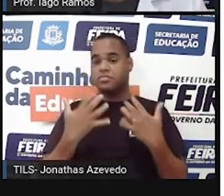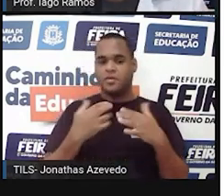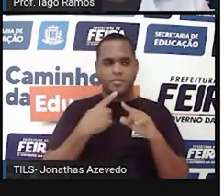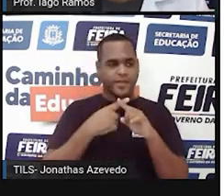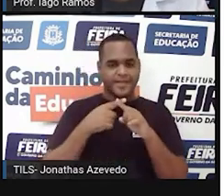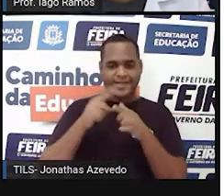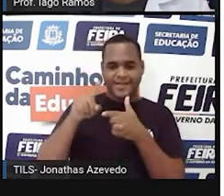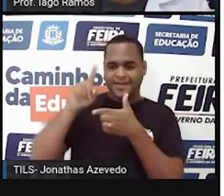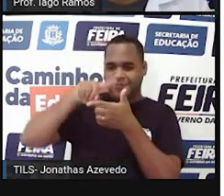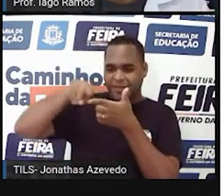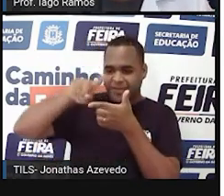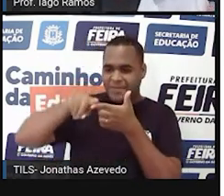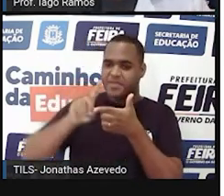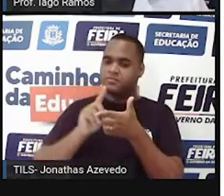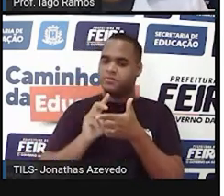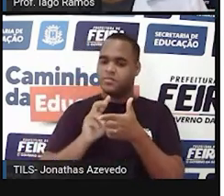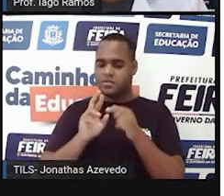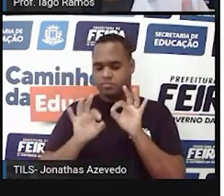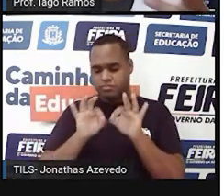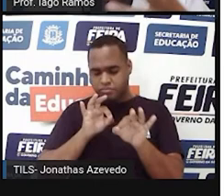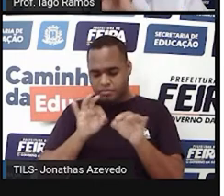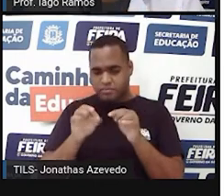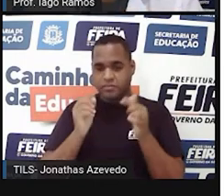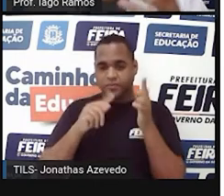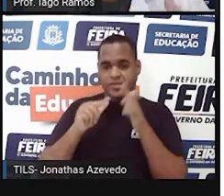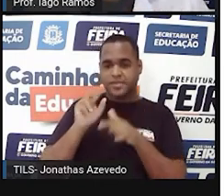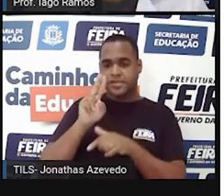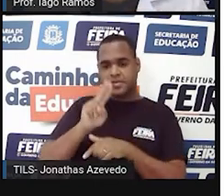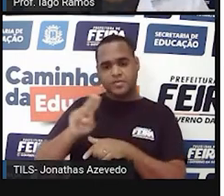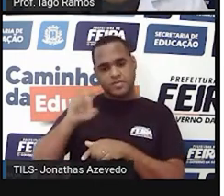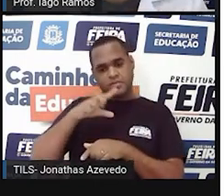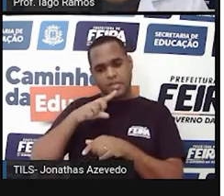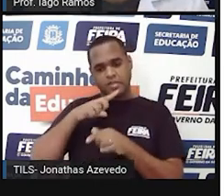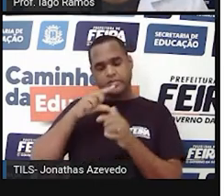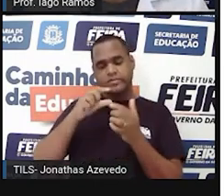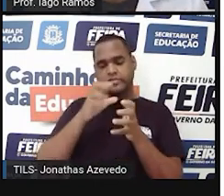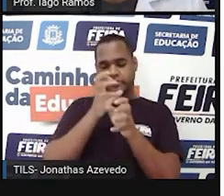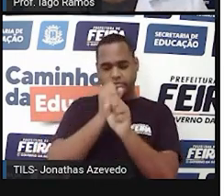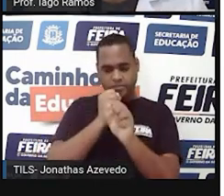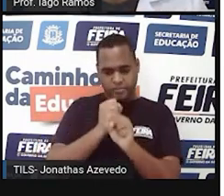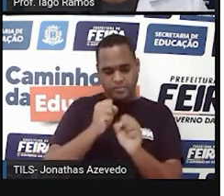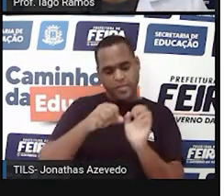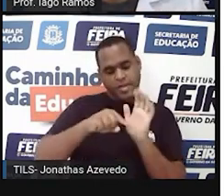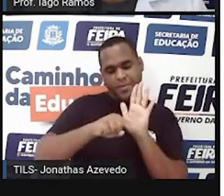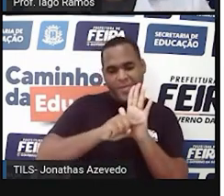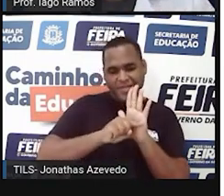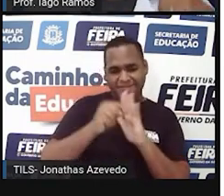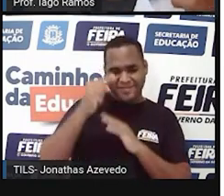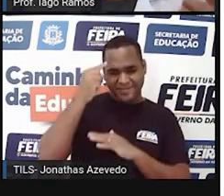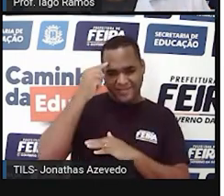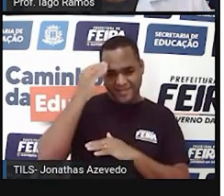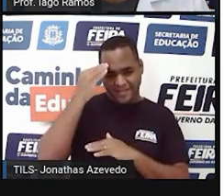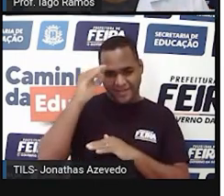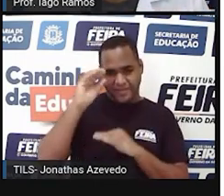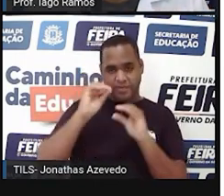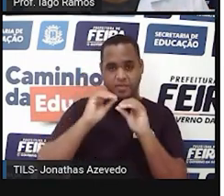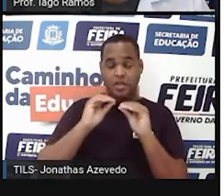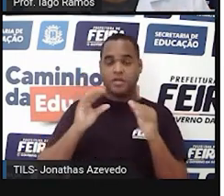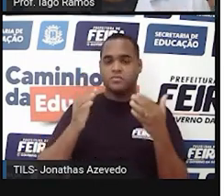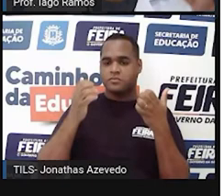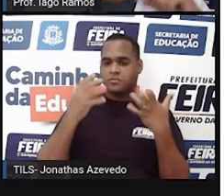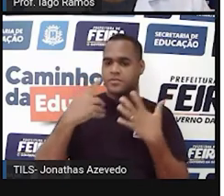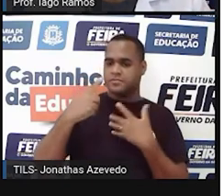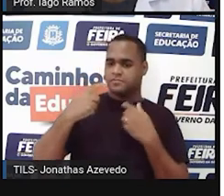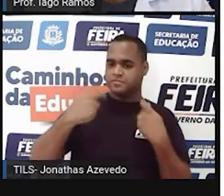probleminha vai ser resolvido usando a continha de menos, usando a subtração. que a gente vai precisar